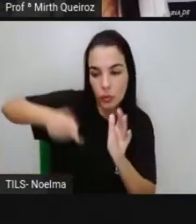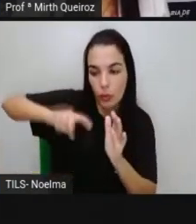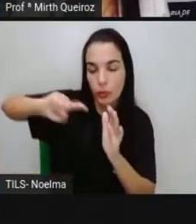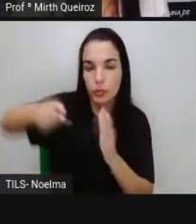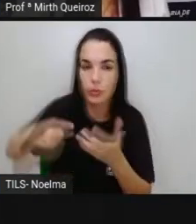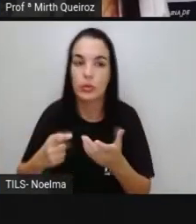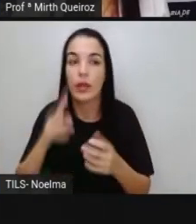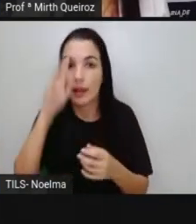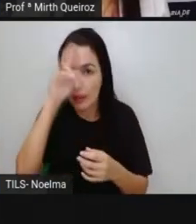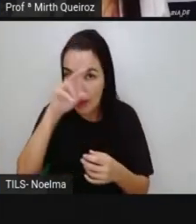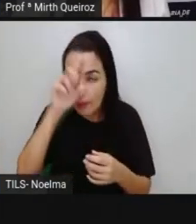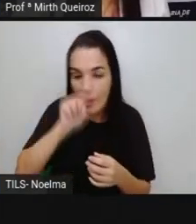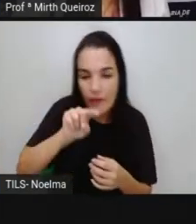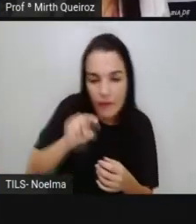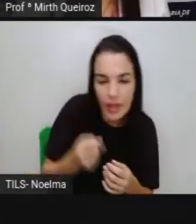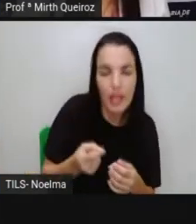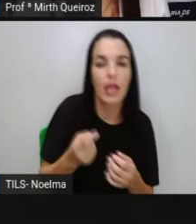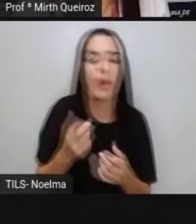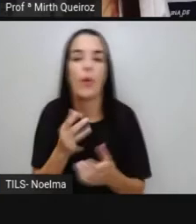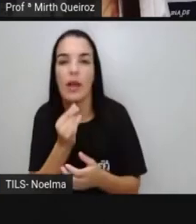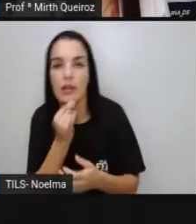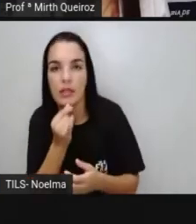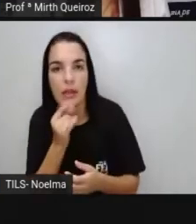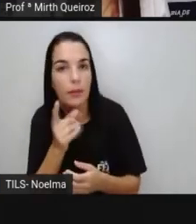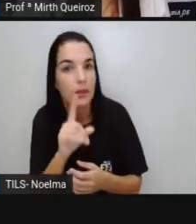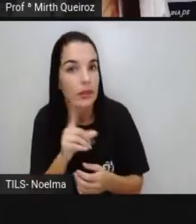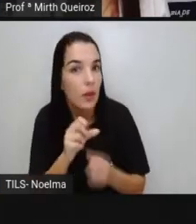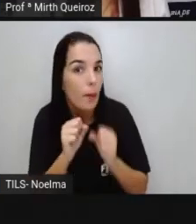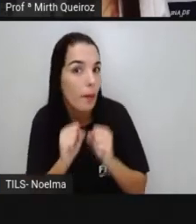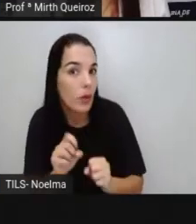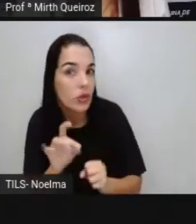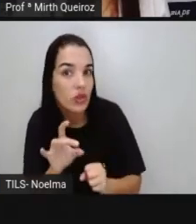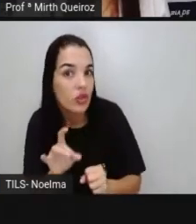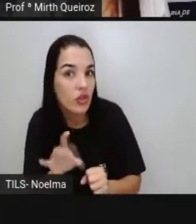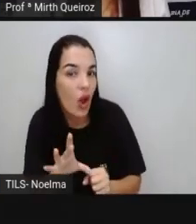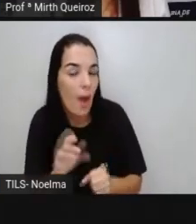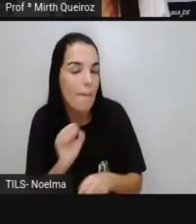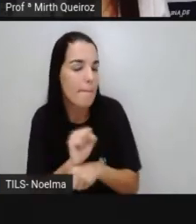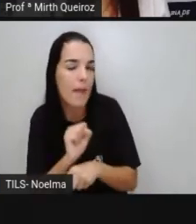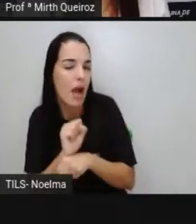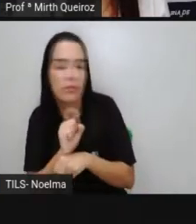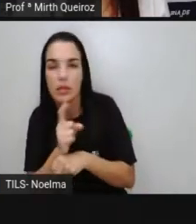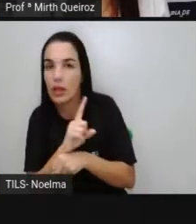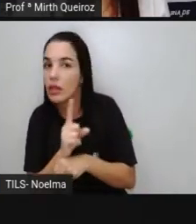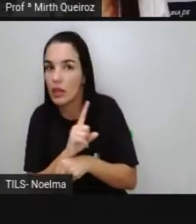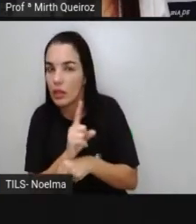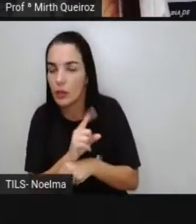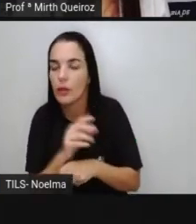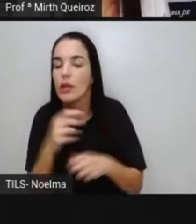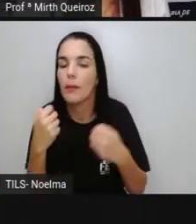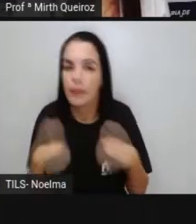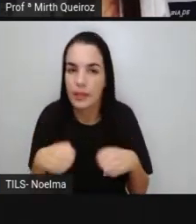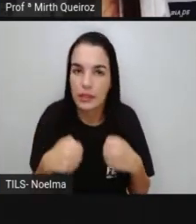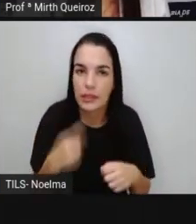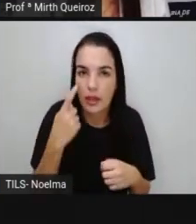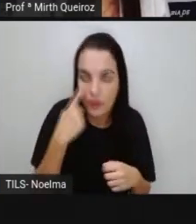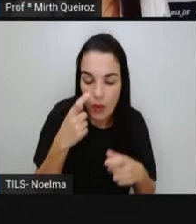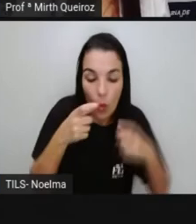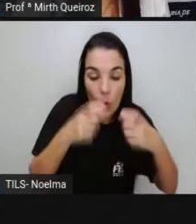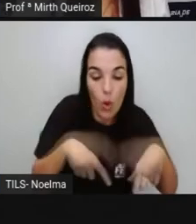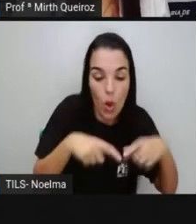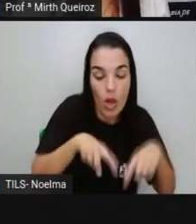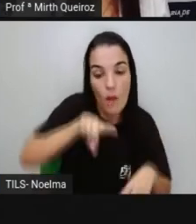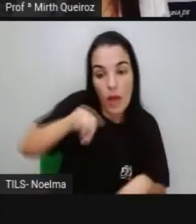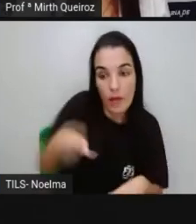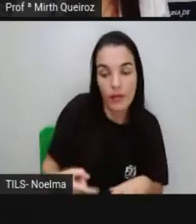sentido do texto. Vírgula, por exemplo, não serve somente para dar uma pausa no texto, não. O local da vírgula